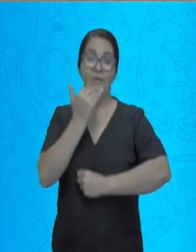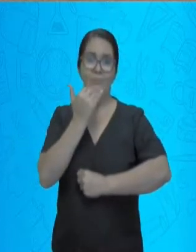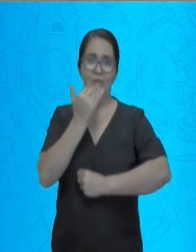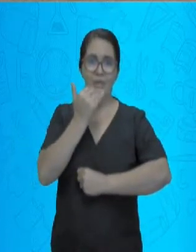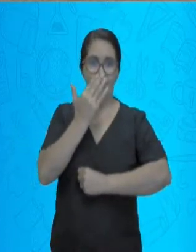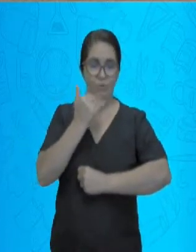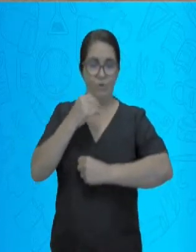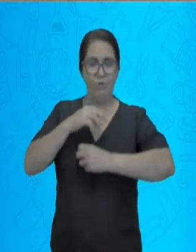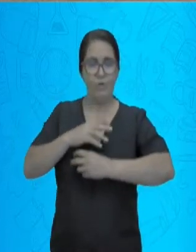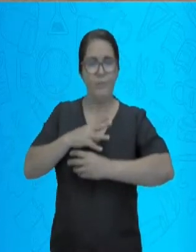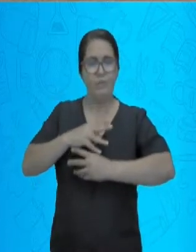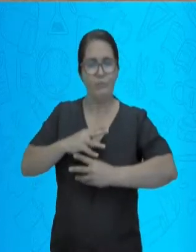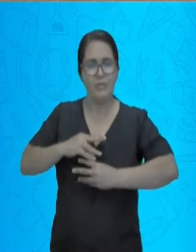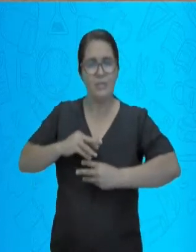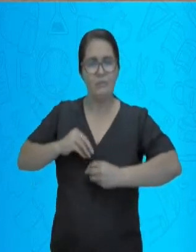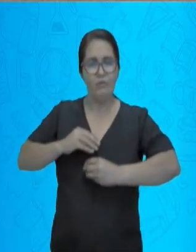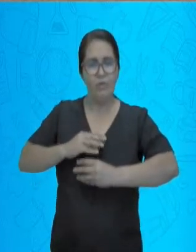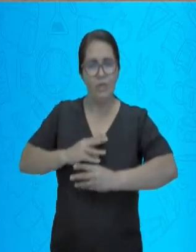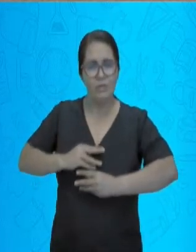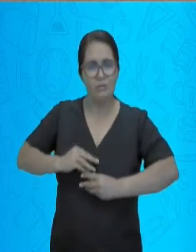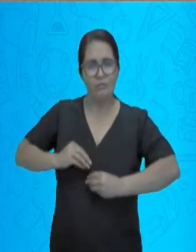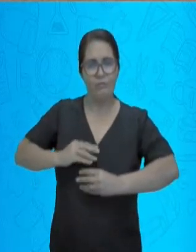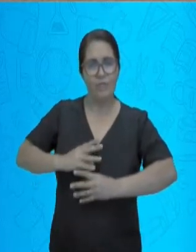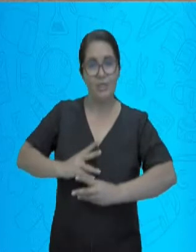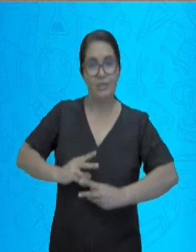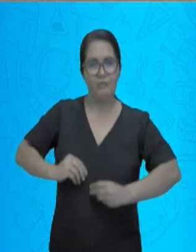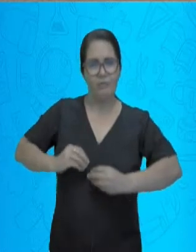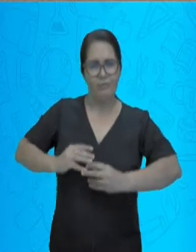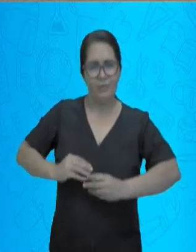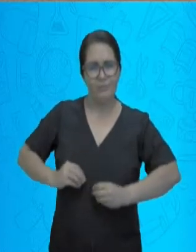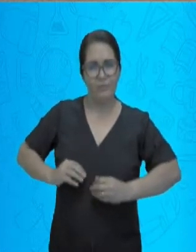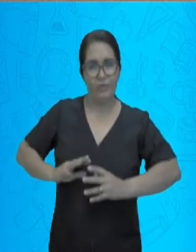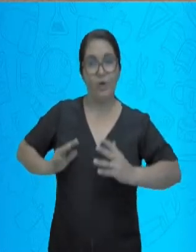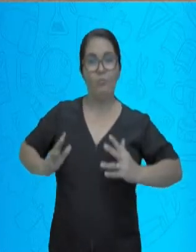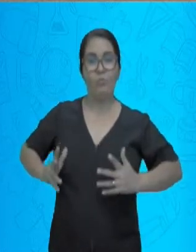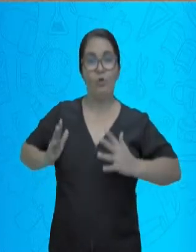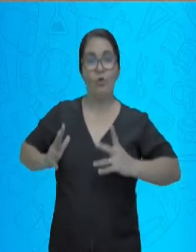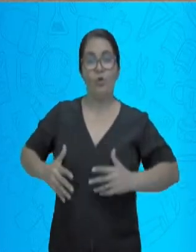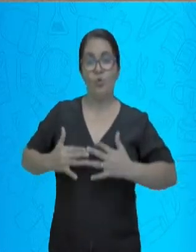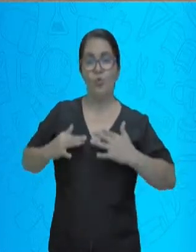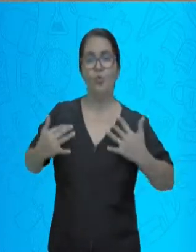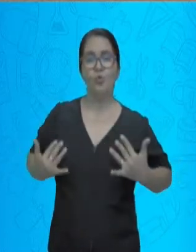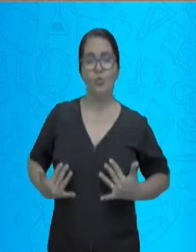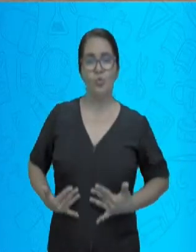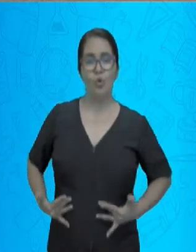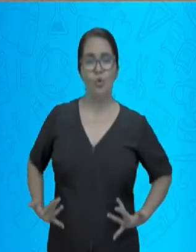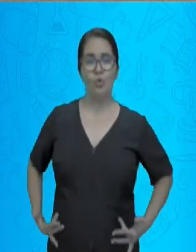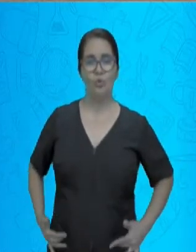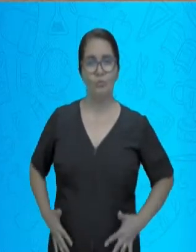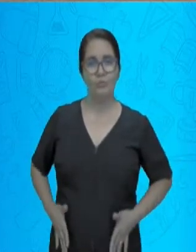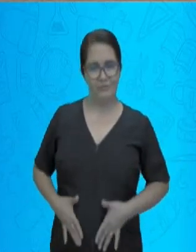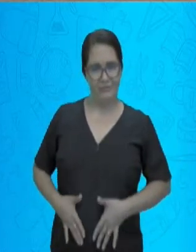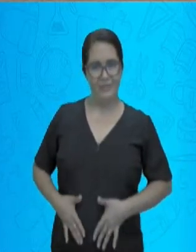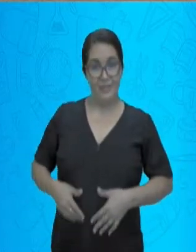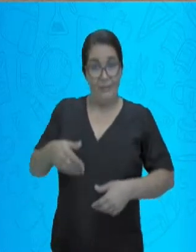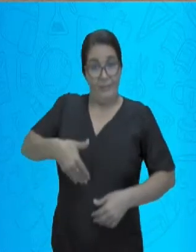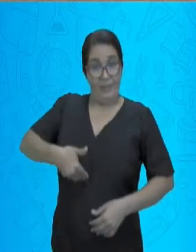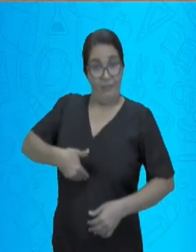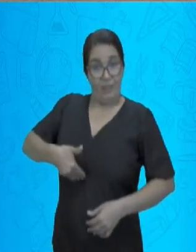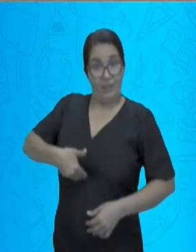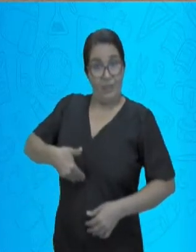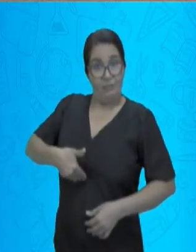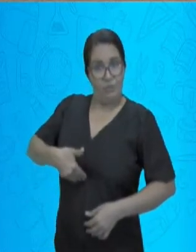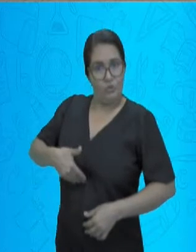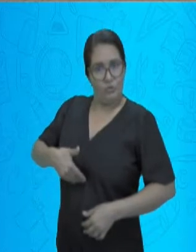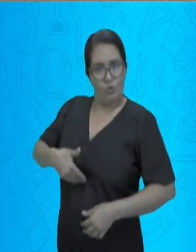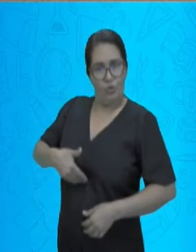por todo o meu organismo. Pensando dessa forma, ele vai chegar no meu estômago, se misturar com